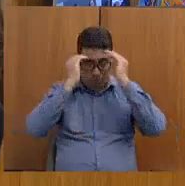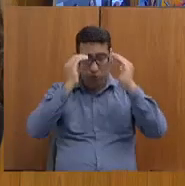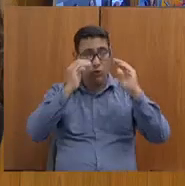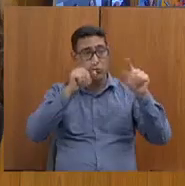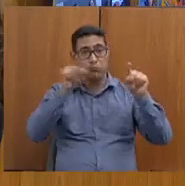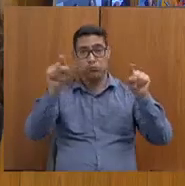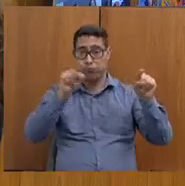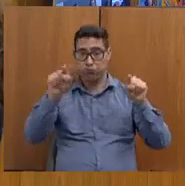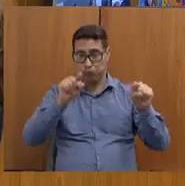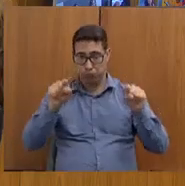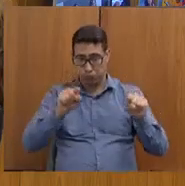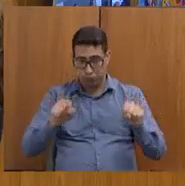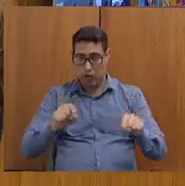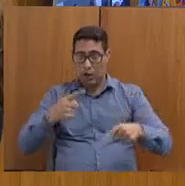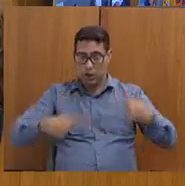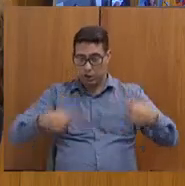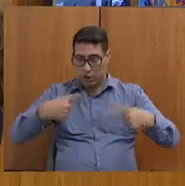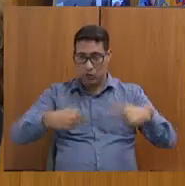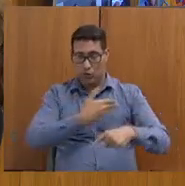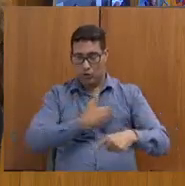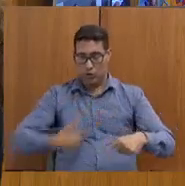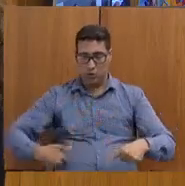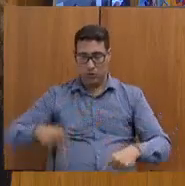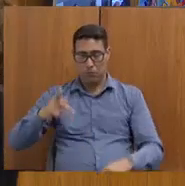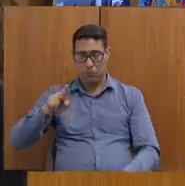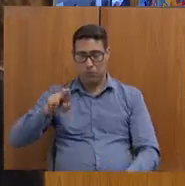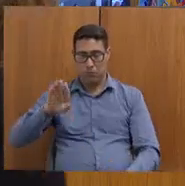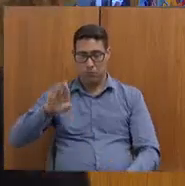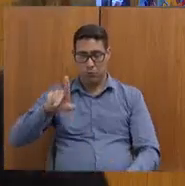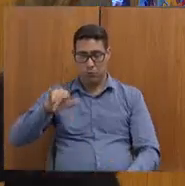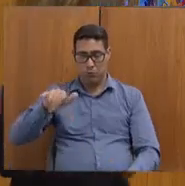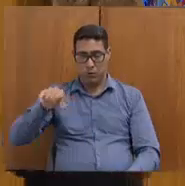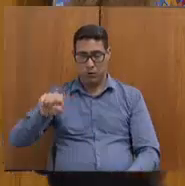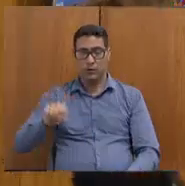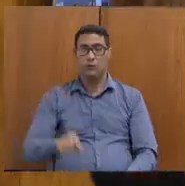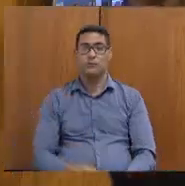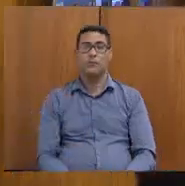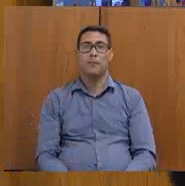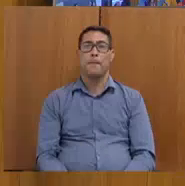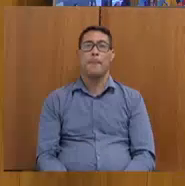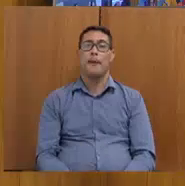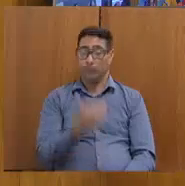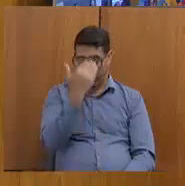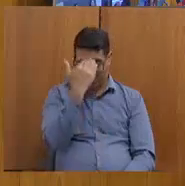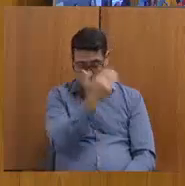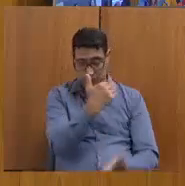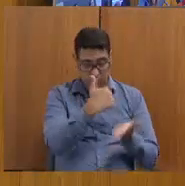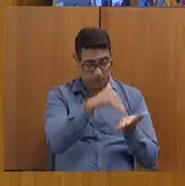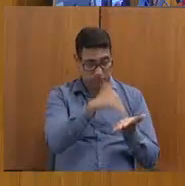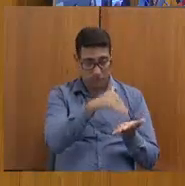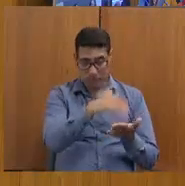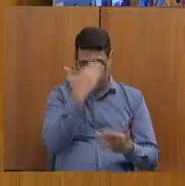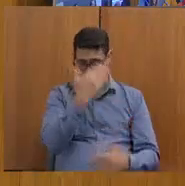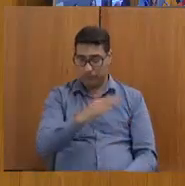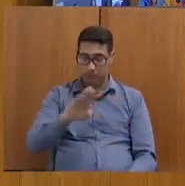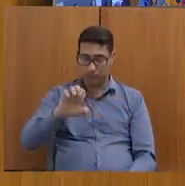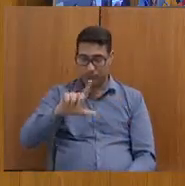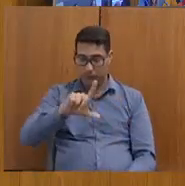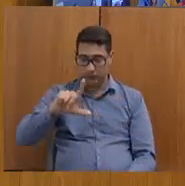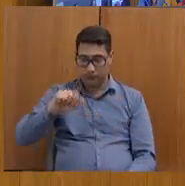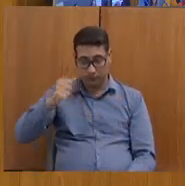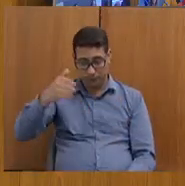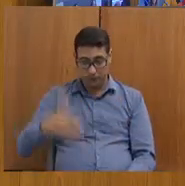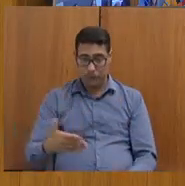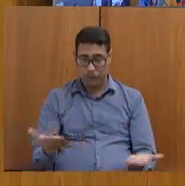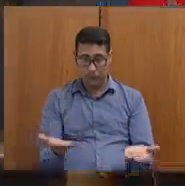para a construção de políticas públicas assertivas. Obrigada. Muito obrigado, secretária. Obrigado, Bela. Vamos passar a palavra